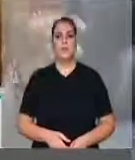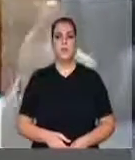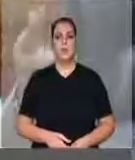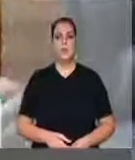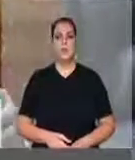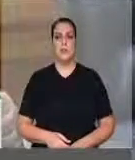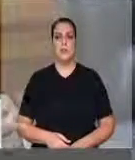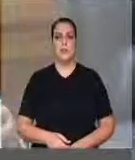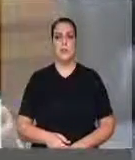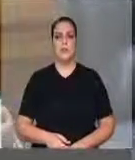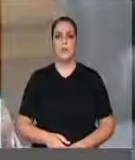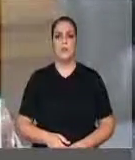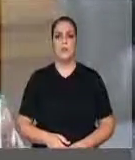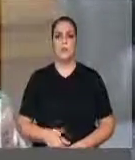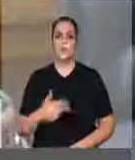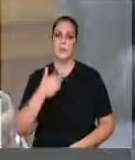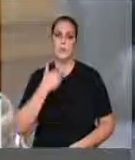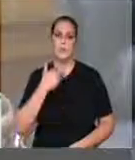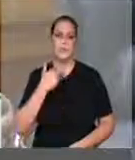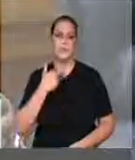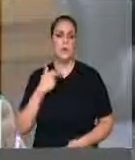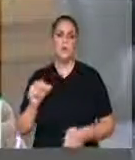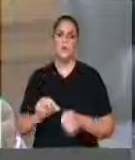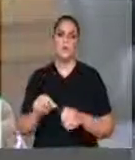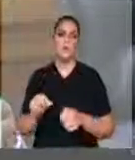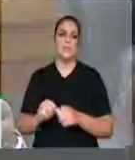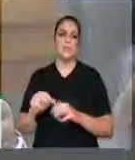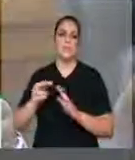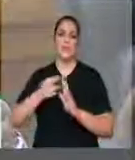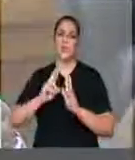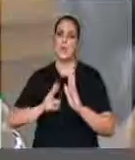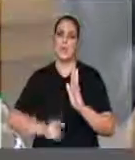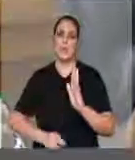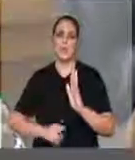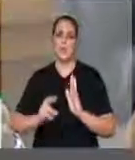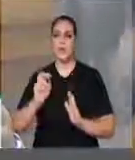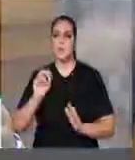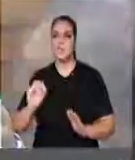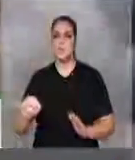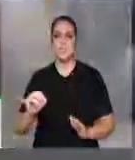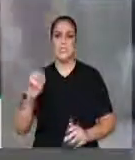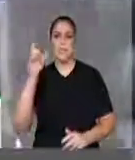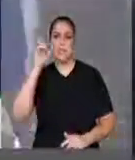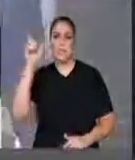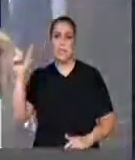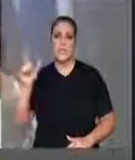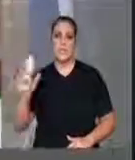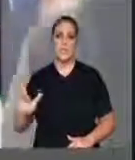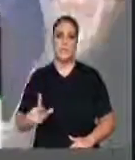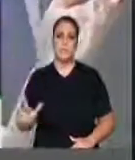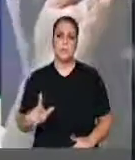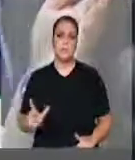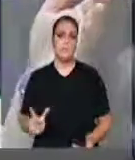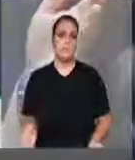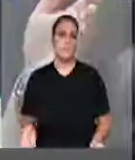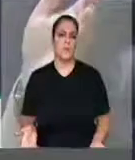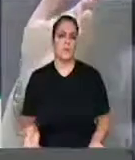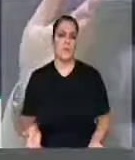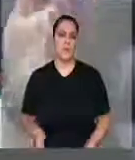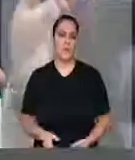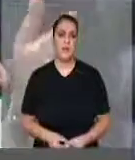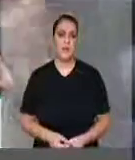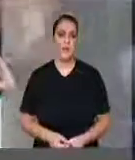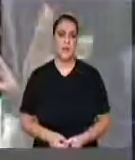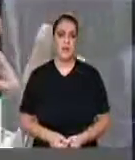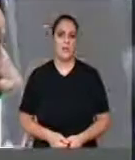é relatar, inclusive, causa em que seja interessada qualquer das entidades a que se refere o